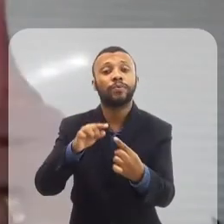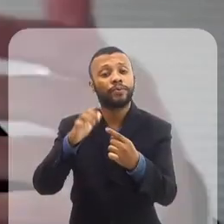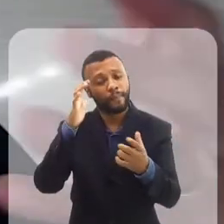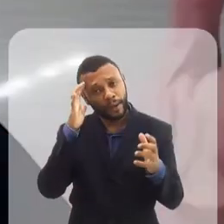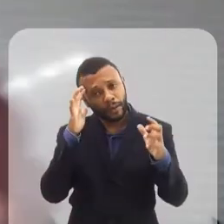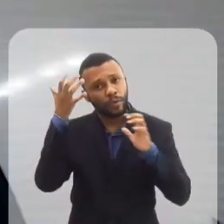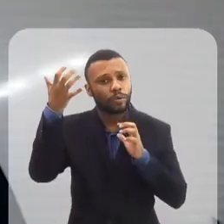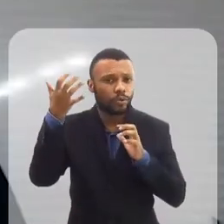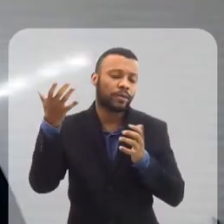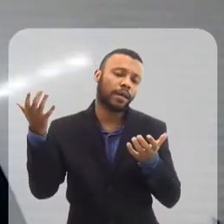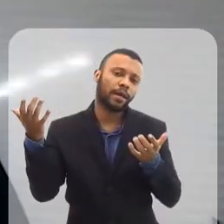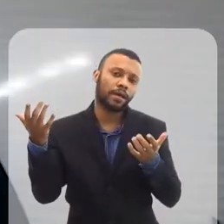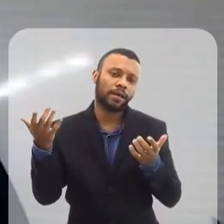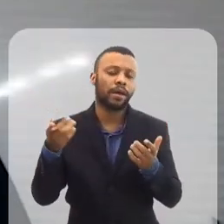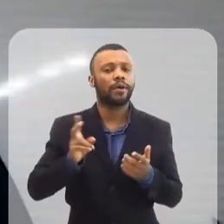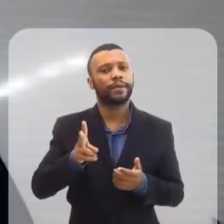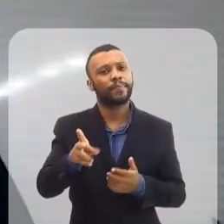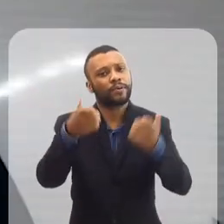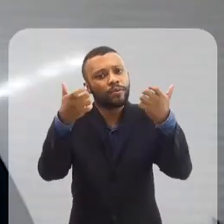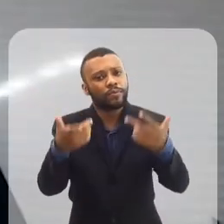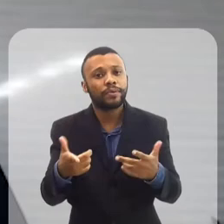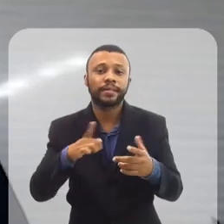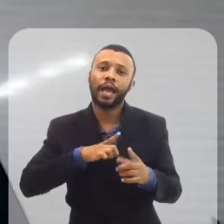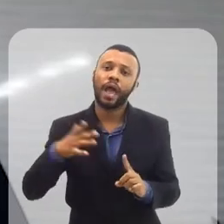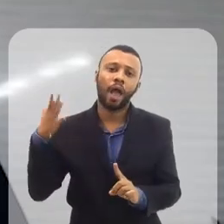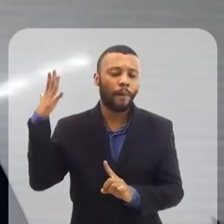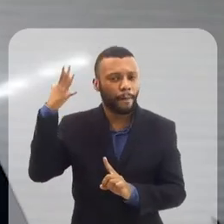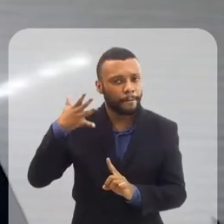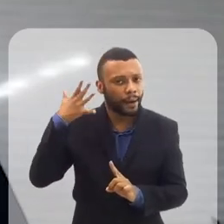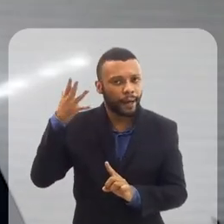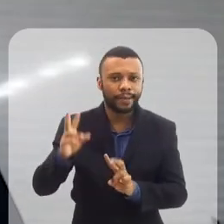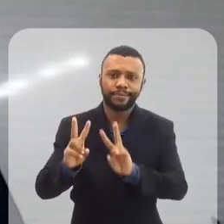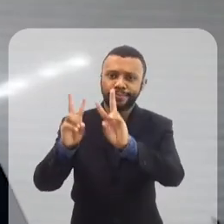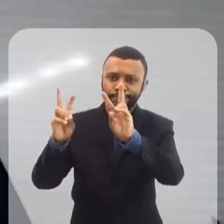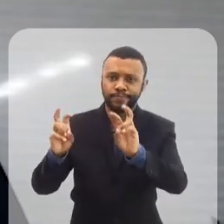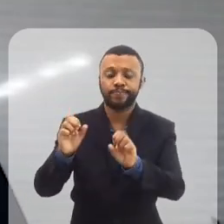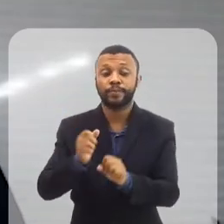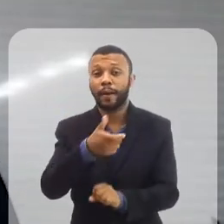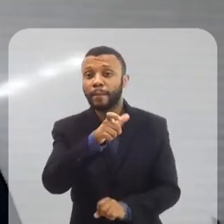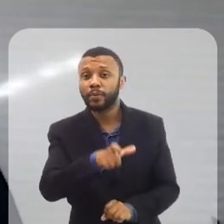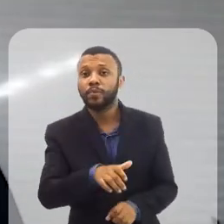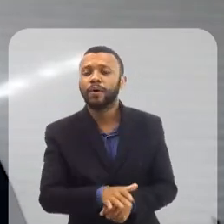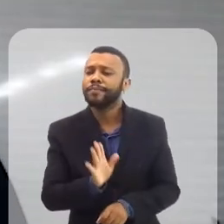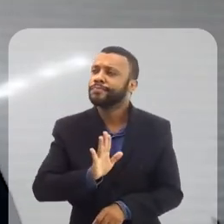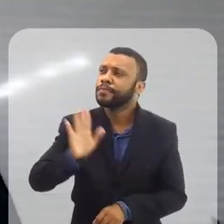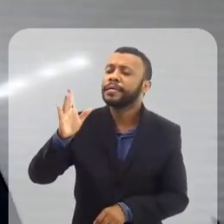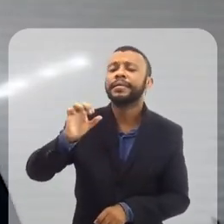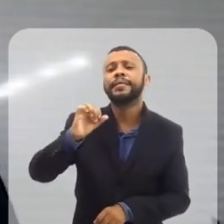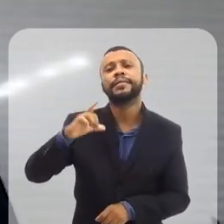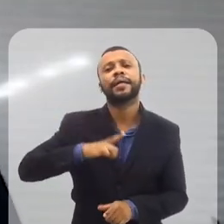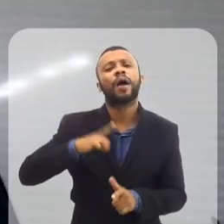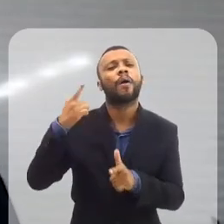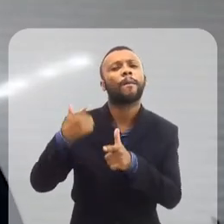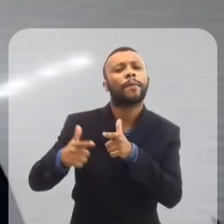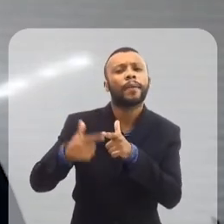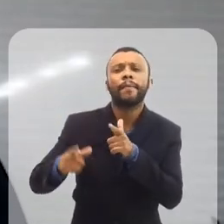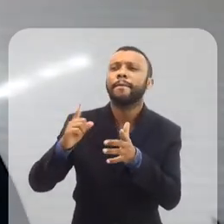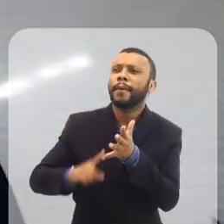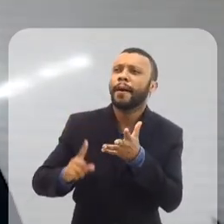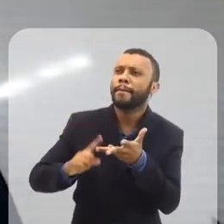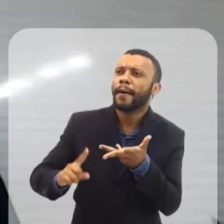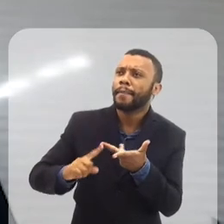solucionando problemas. Então, sempre que, às vezes, eu faço alguma palestra sobre esse assunto, alguém comenta, mas existe um problema,